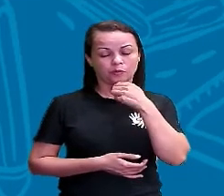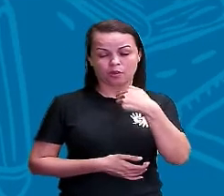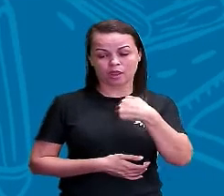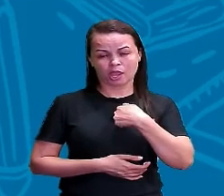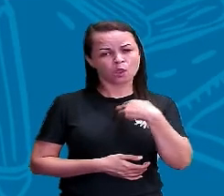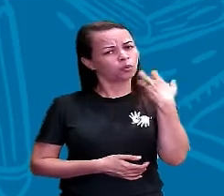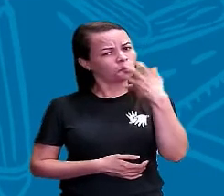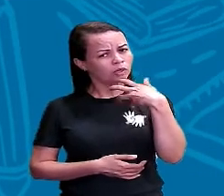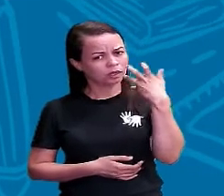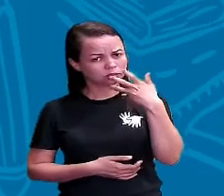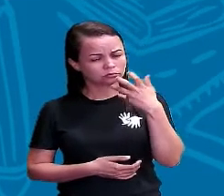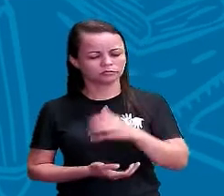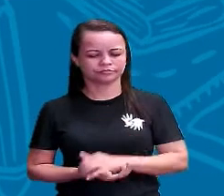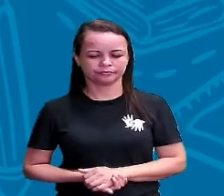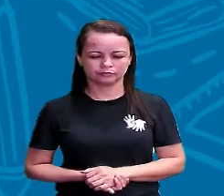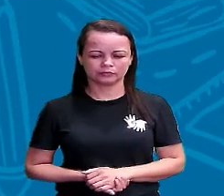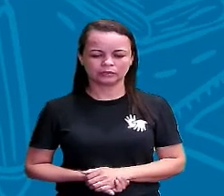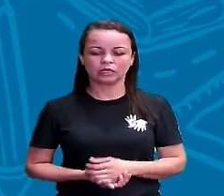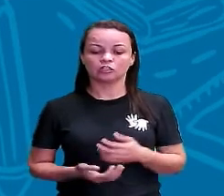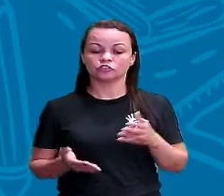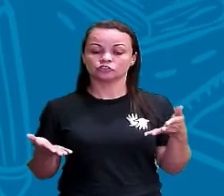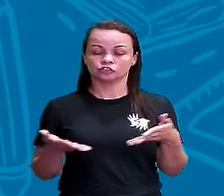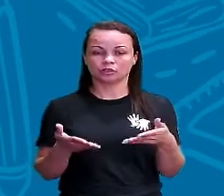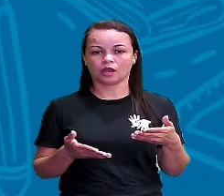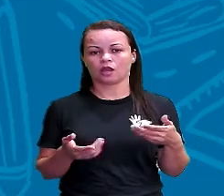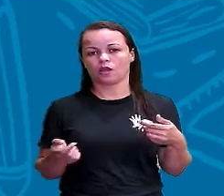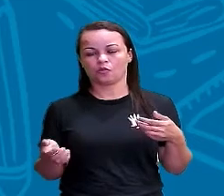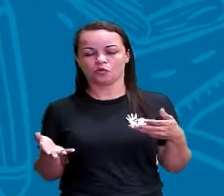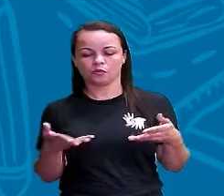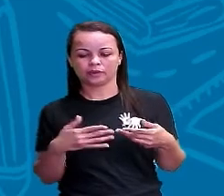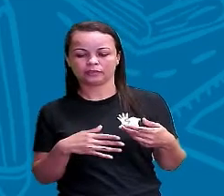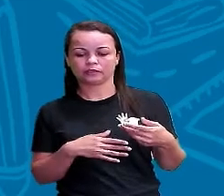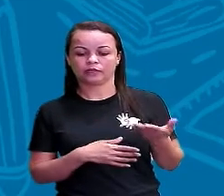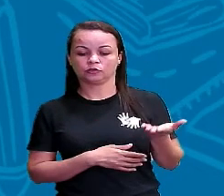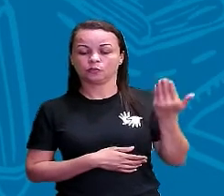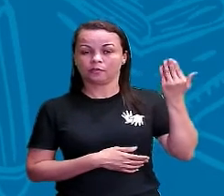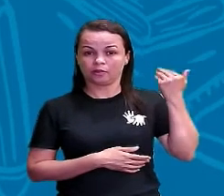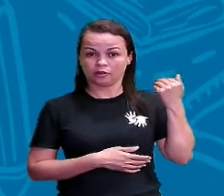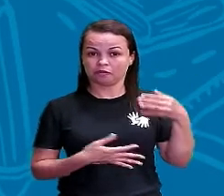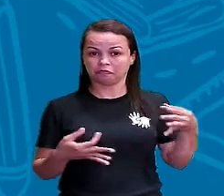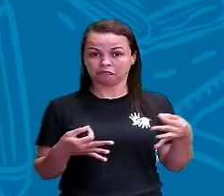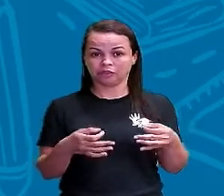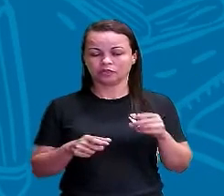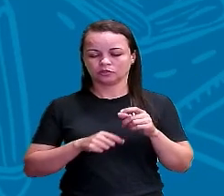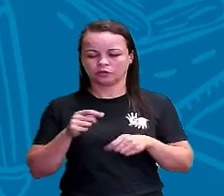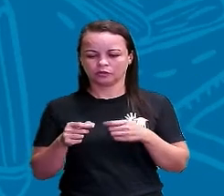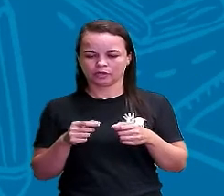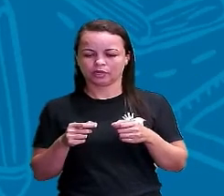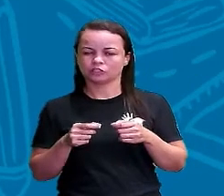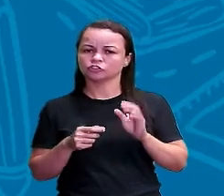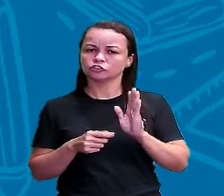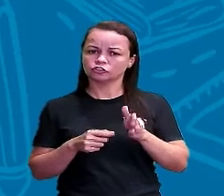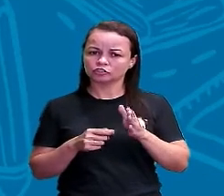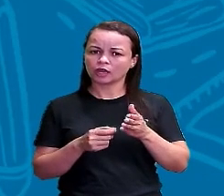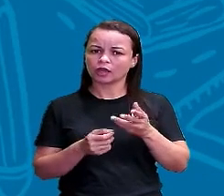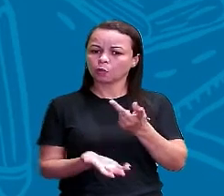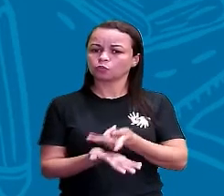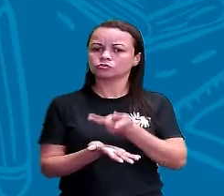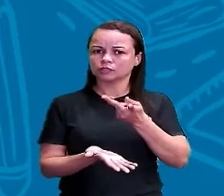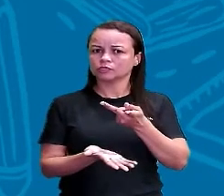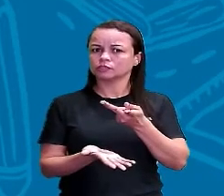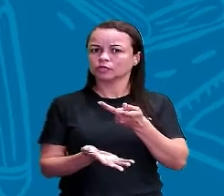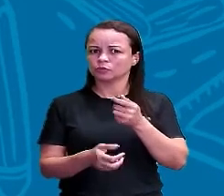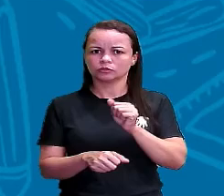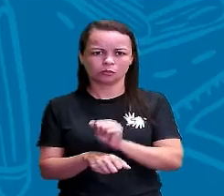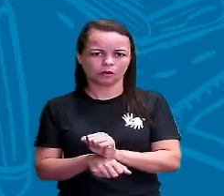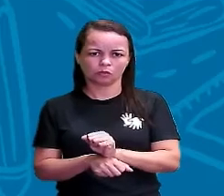pretérito perfeito é o momento anterior ao da fala e que já foi concluído. Só que aí ele aconteceu uma vez só e parou.